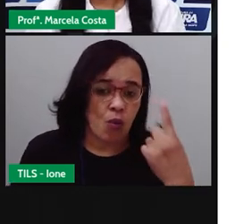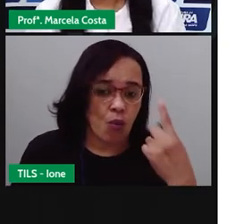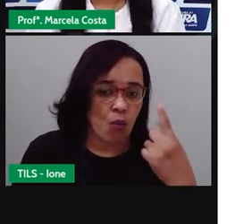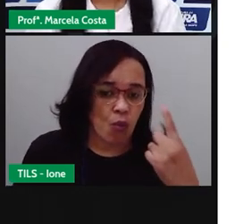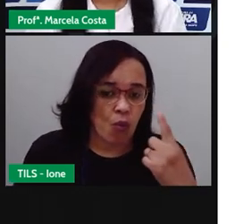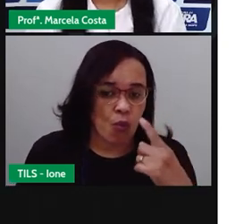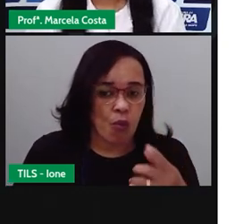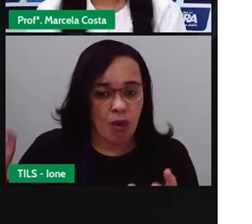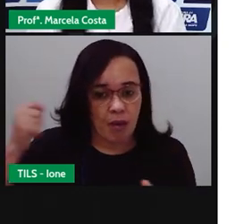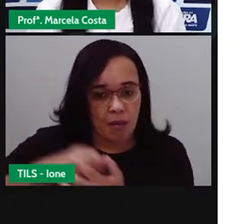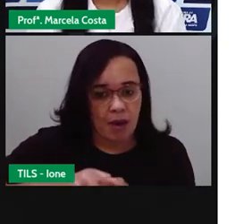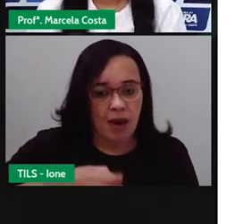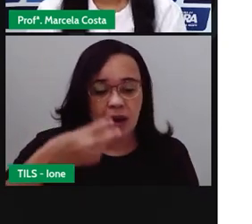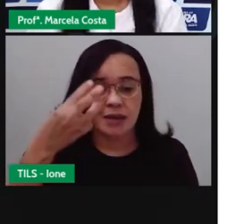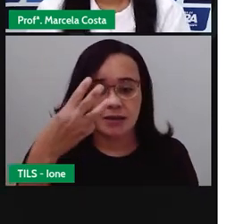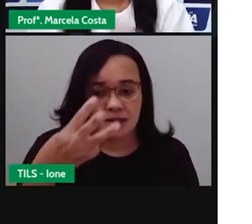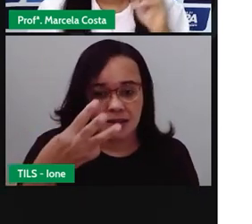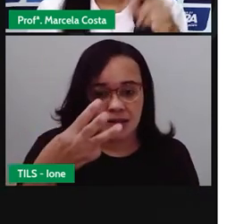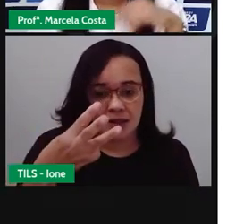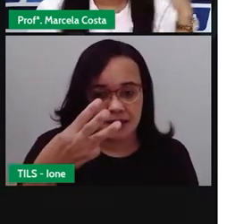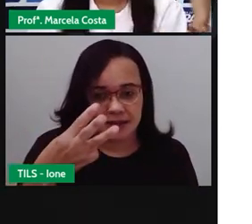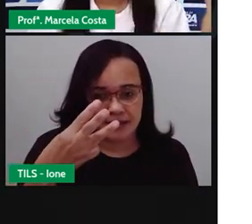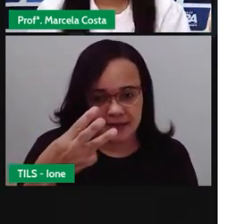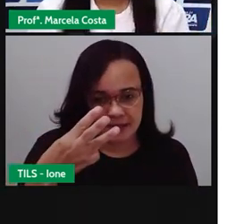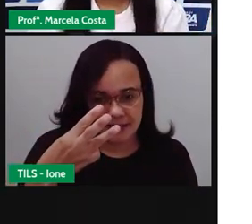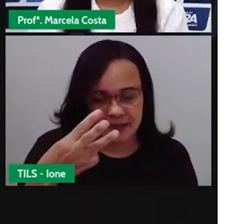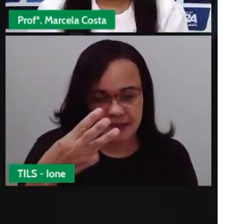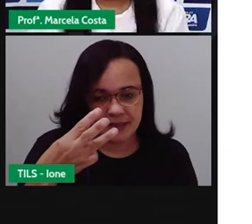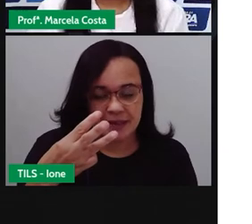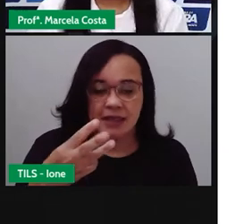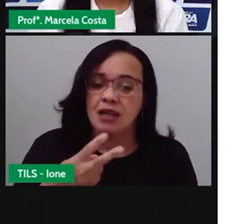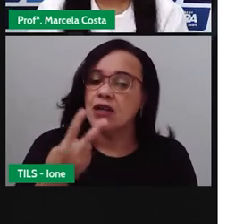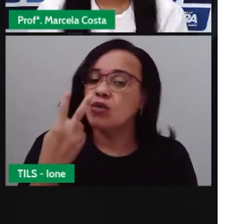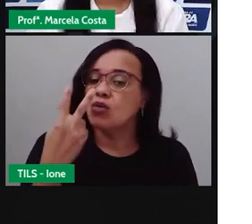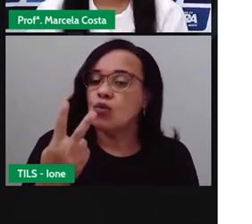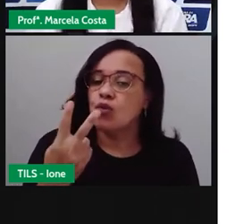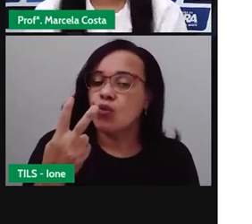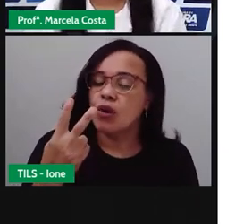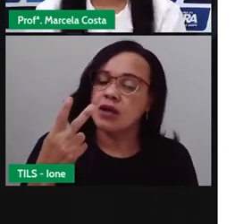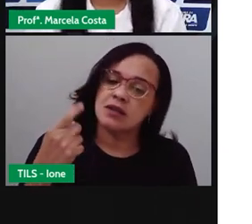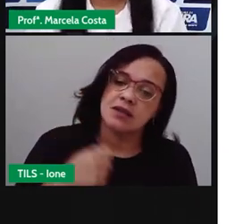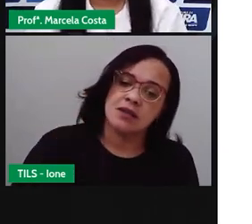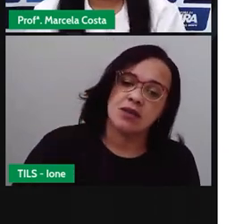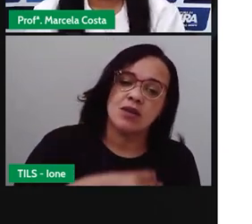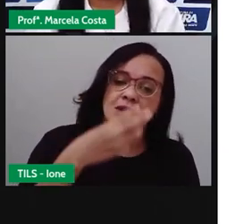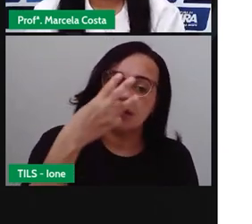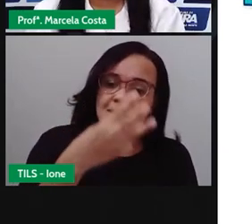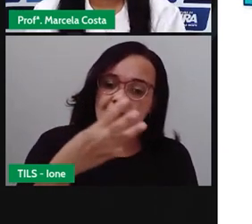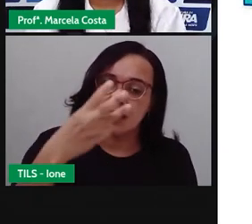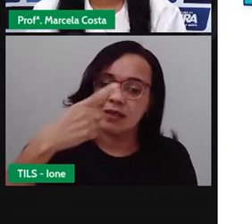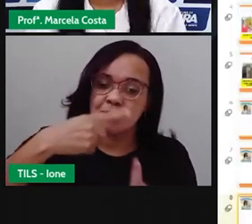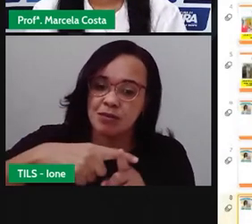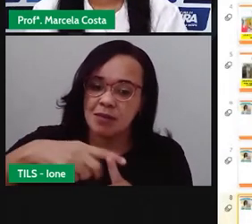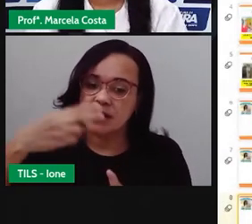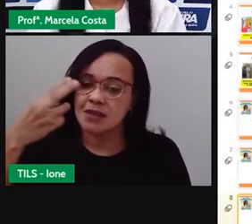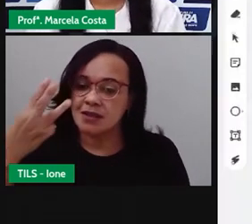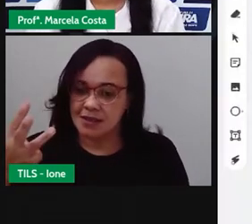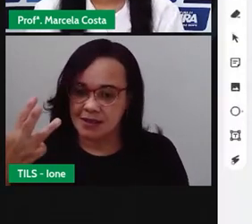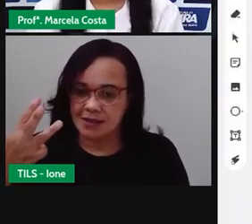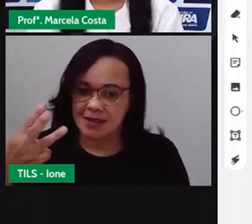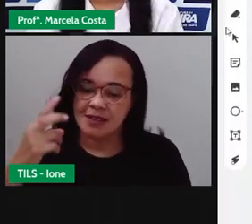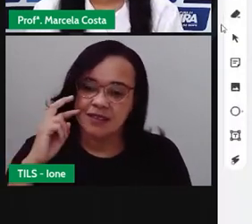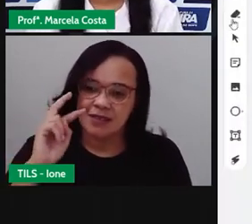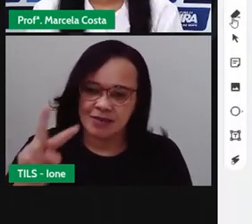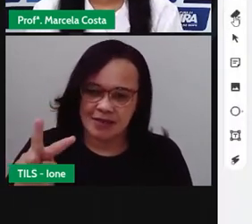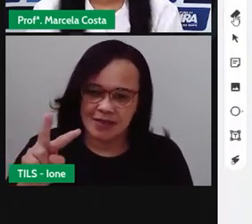Use o símbolo da distância e coloco mais 3, que vai ser igual a, vamos ver